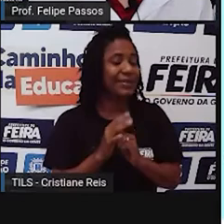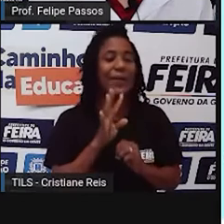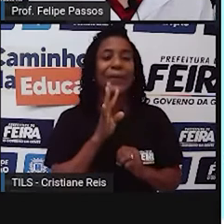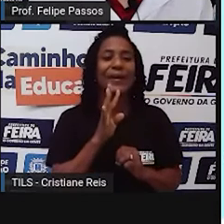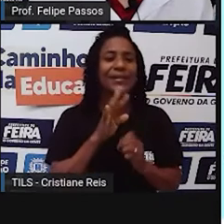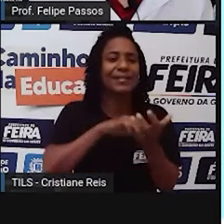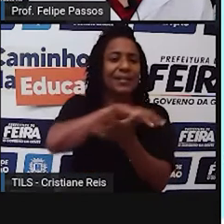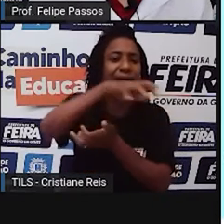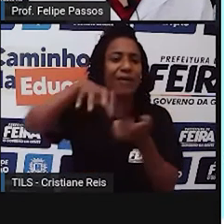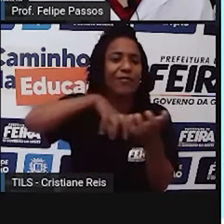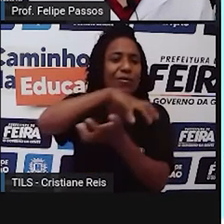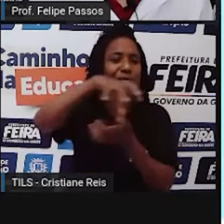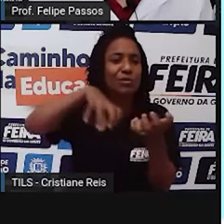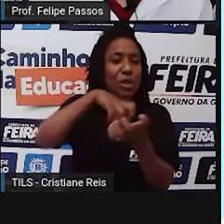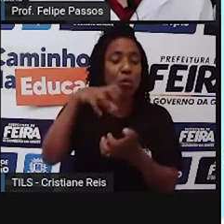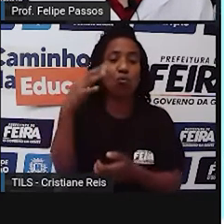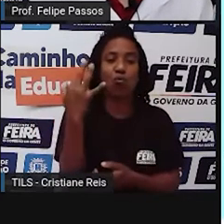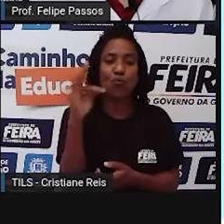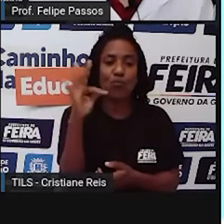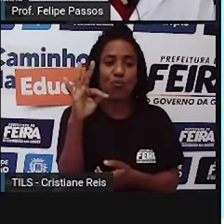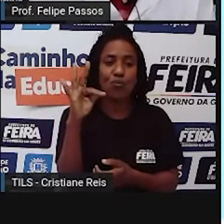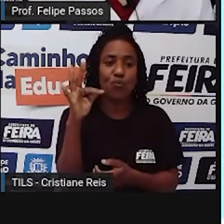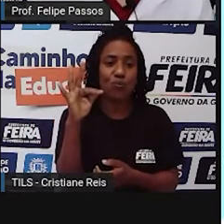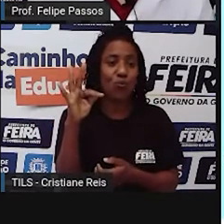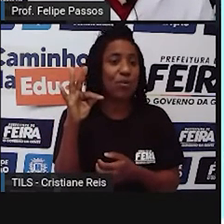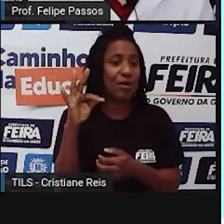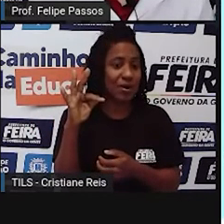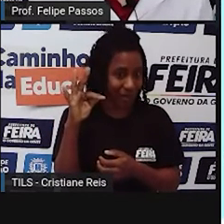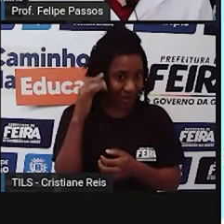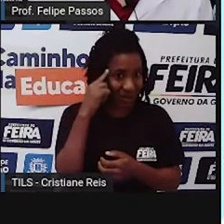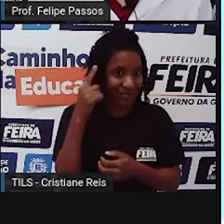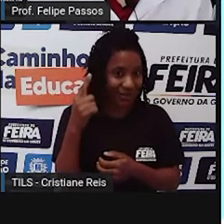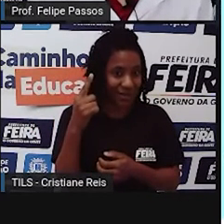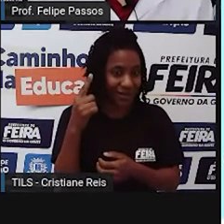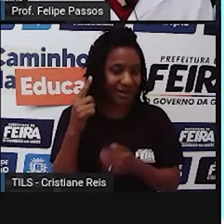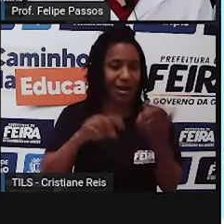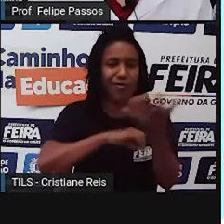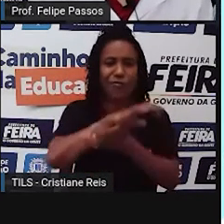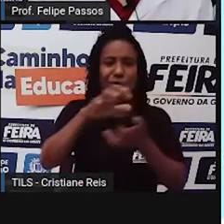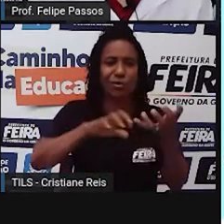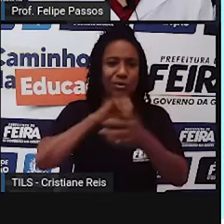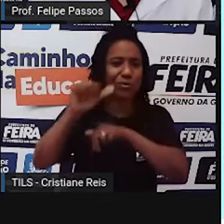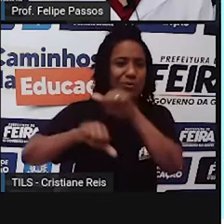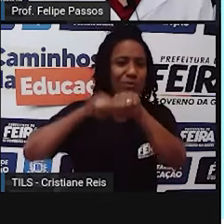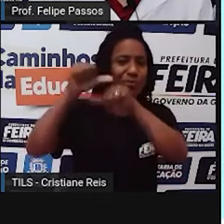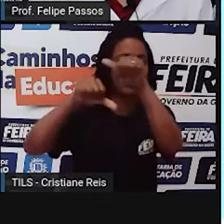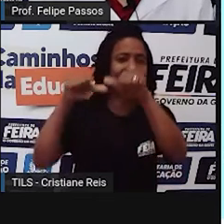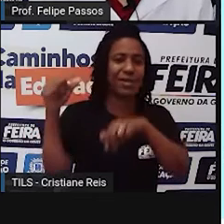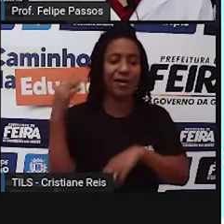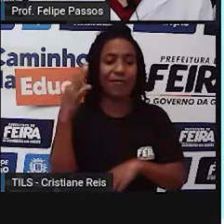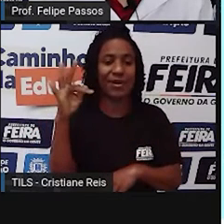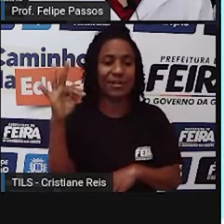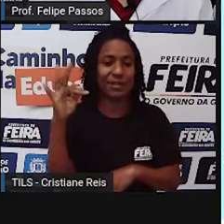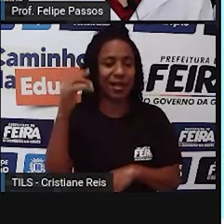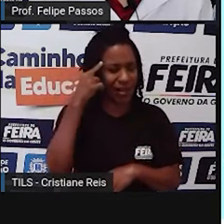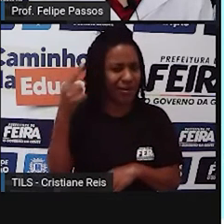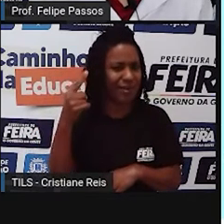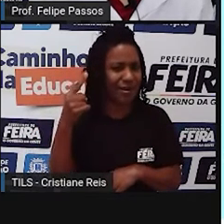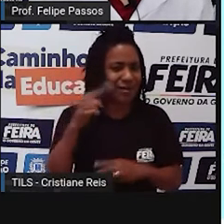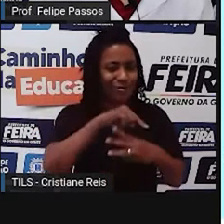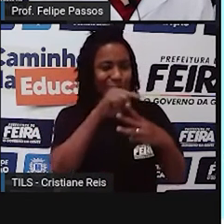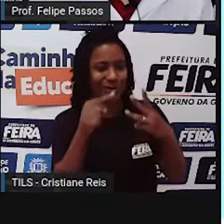Francesa. Durante a Revolução Francesa, o lema da Revolução Francesa é liberdade, igualdade e fraternidade.